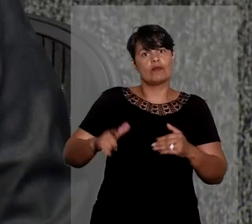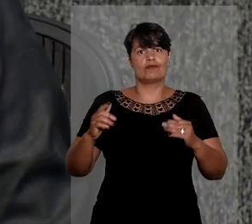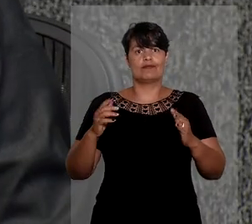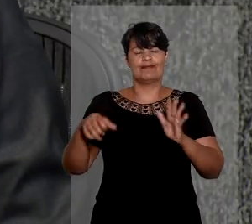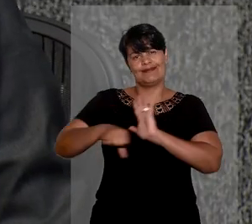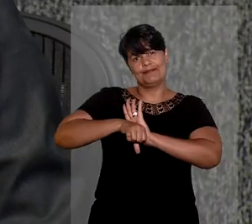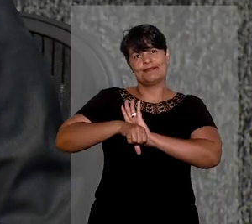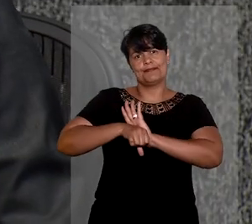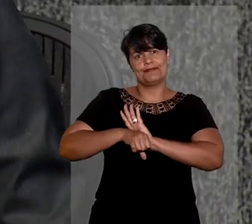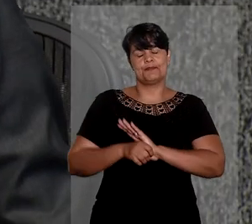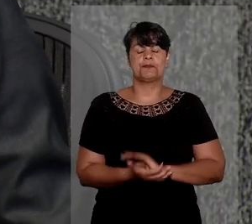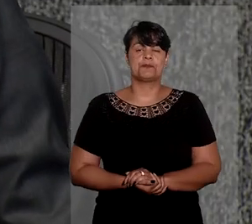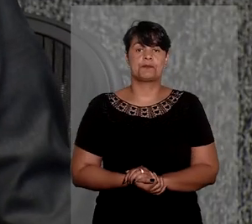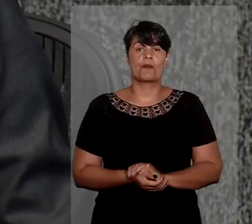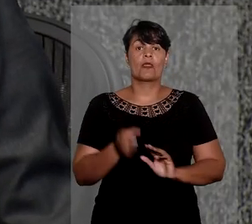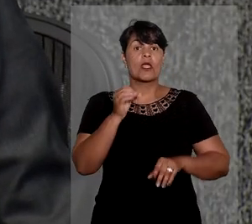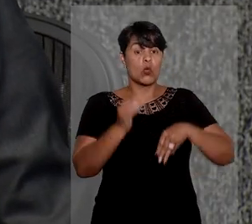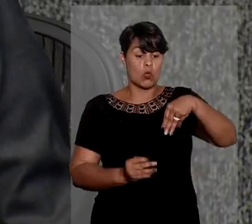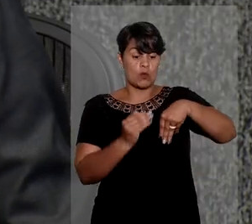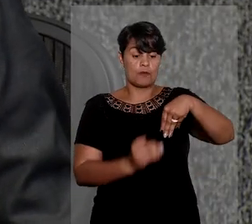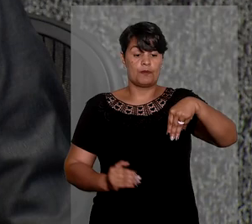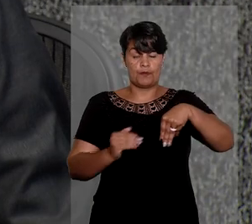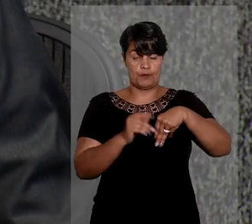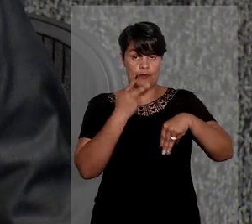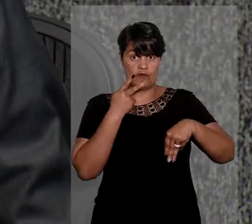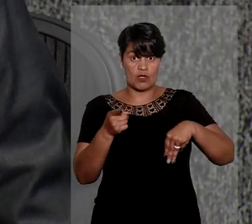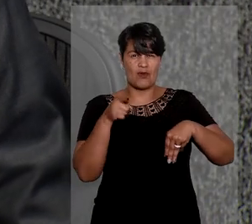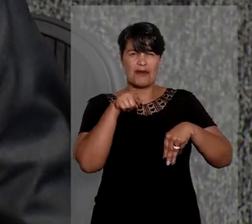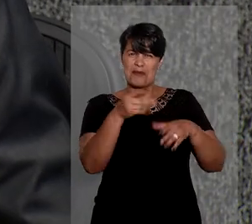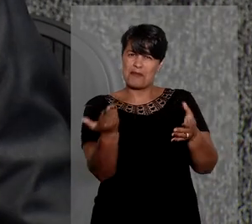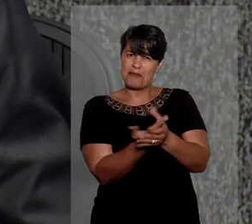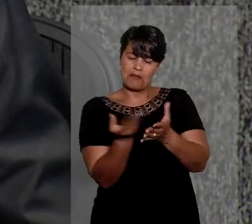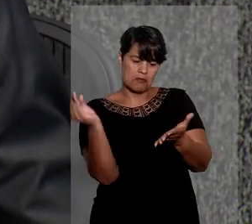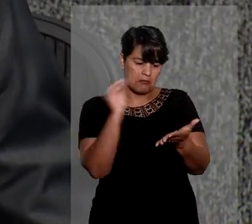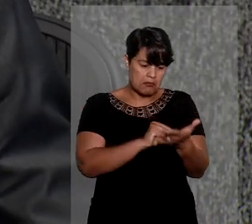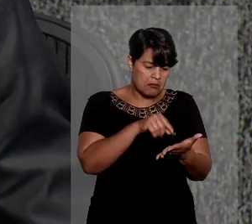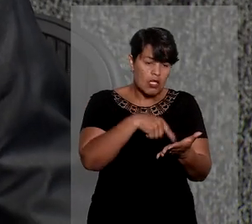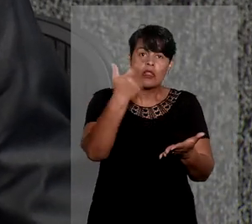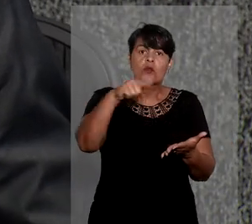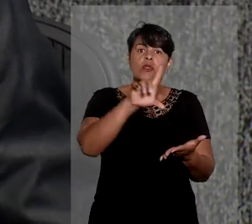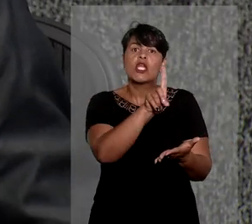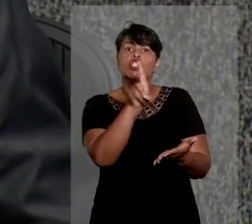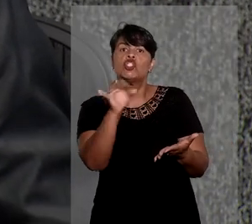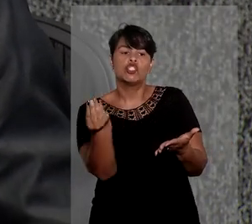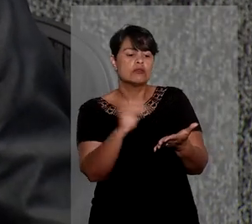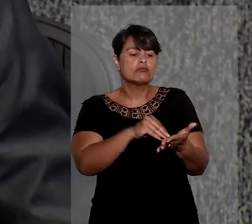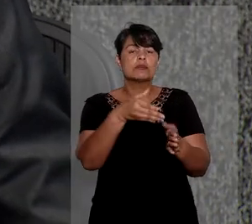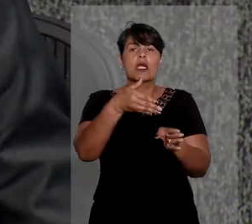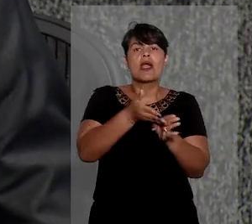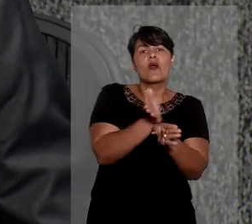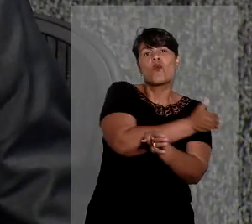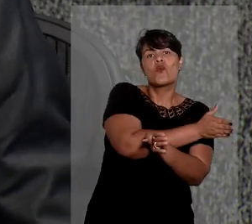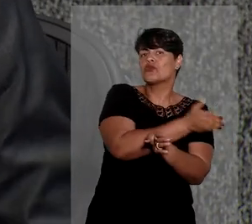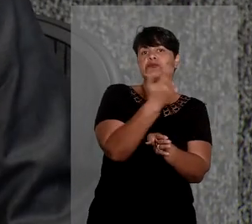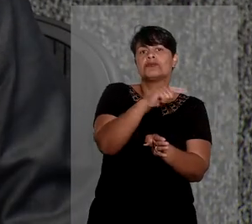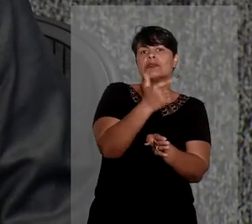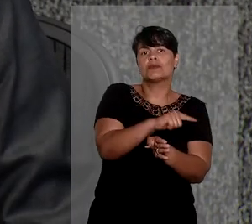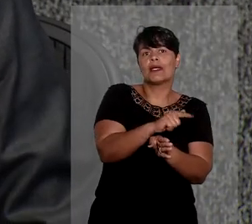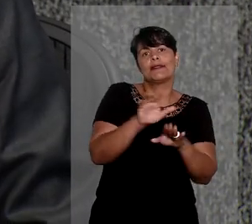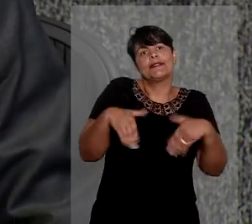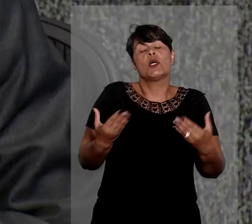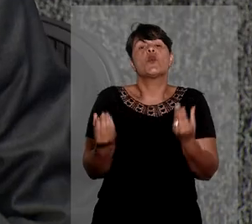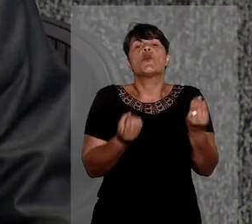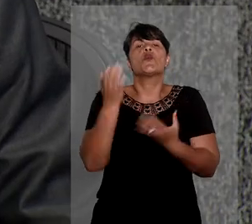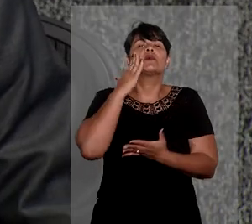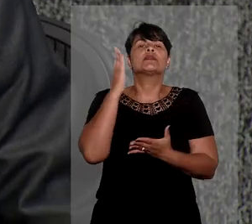então, que no processo não há informações acerca da data da extinção das penas para se aferir à ocorrência do lapso temporal em relação